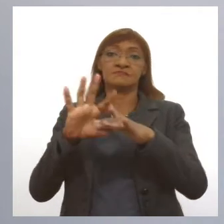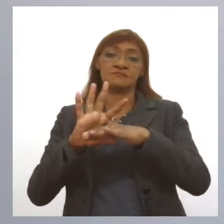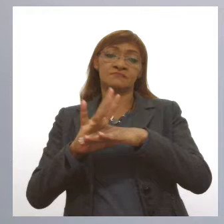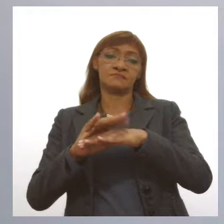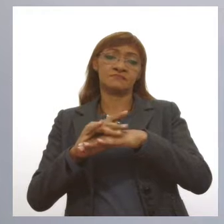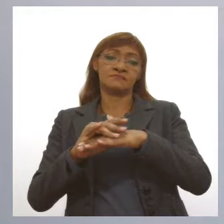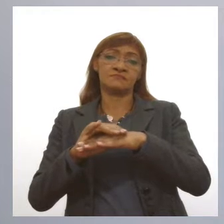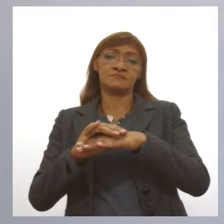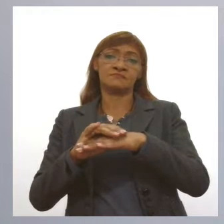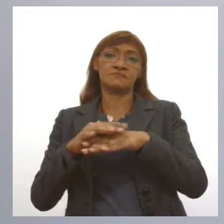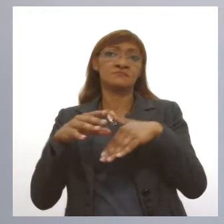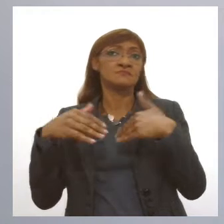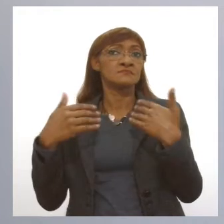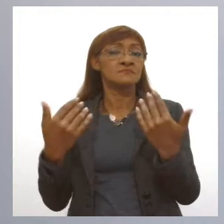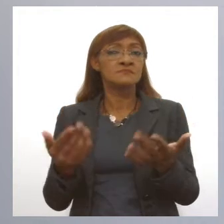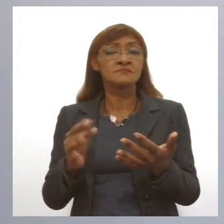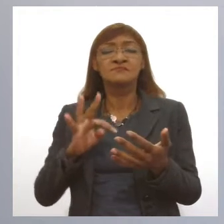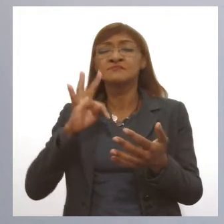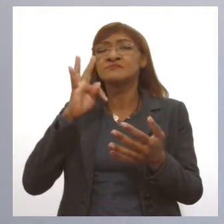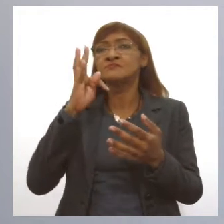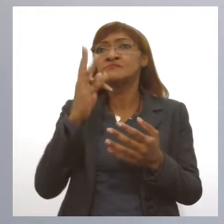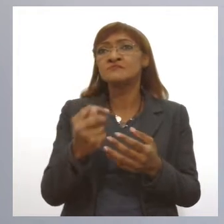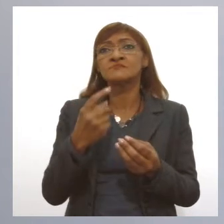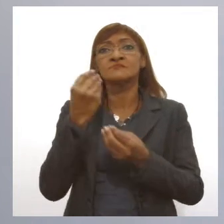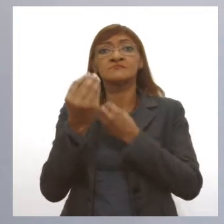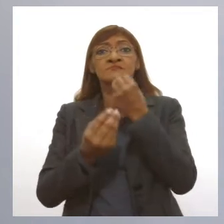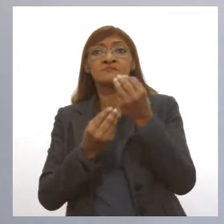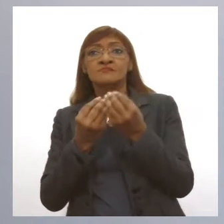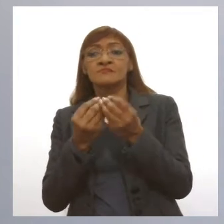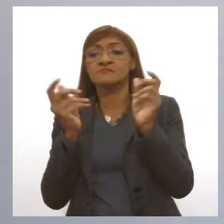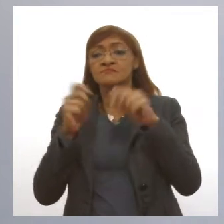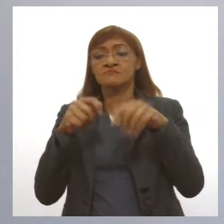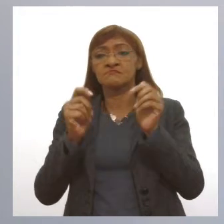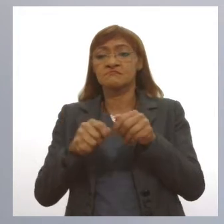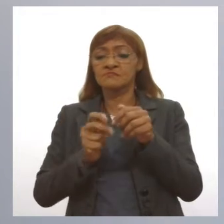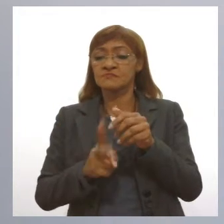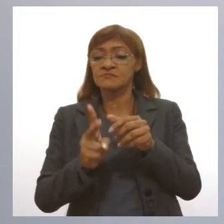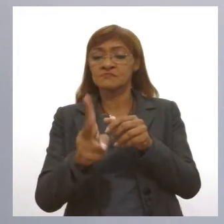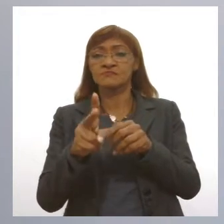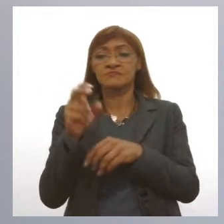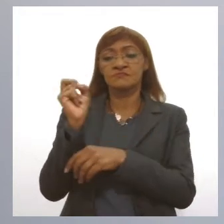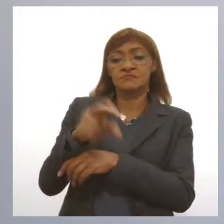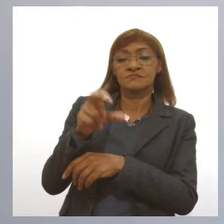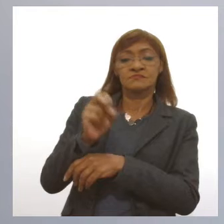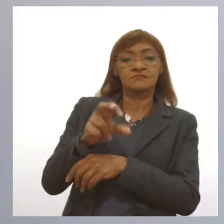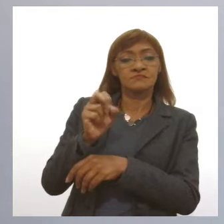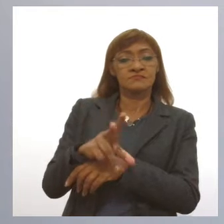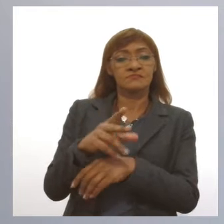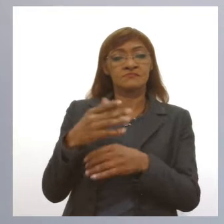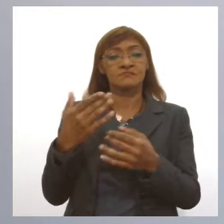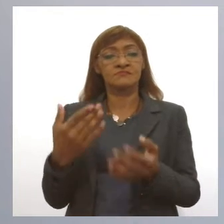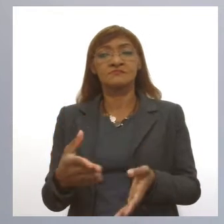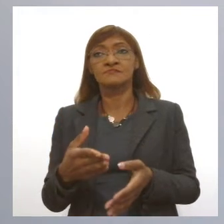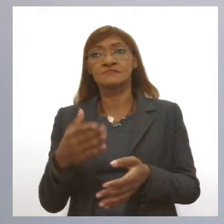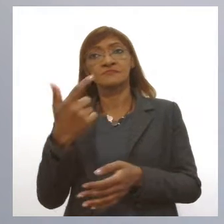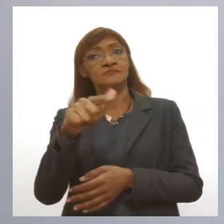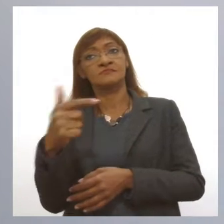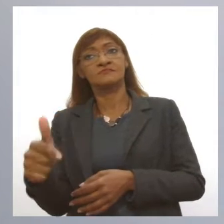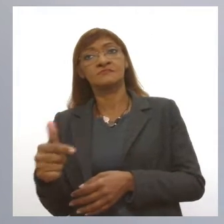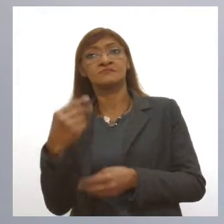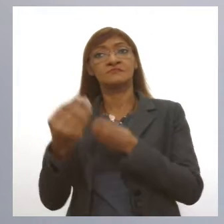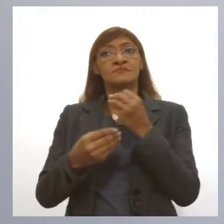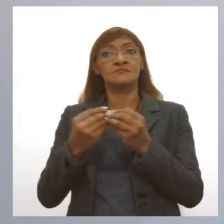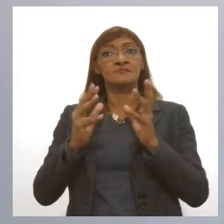todo o contexto que vai favorecer o vírus. Favorecendo o vírus, o hospedeiro não tem a chance de montar uma resposta imune.